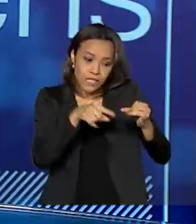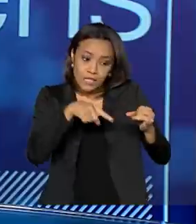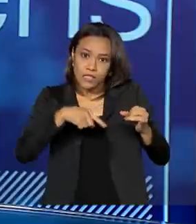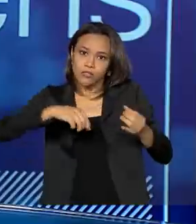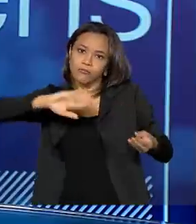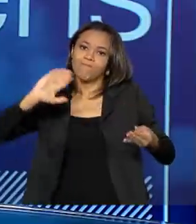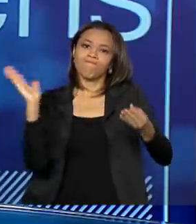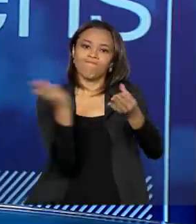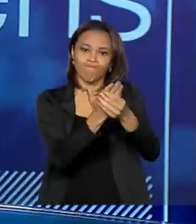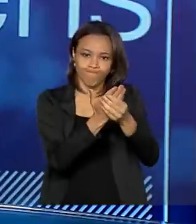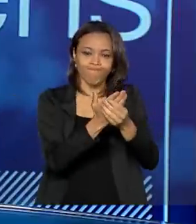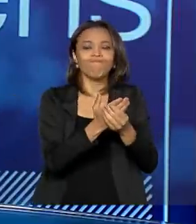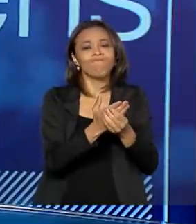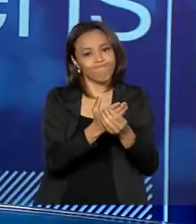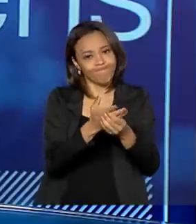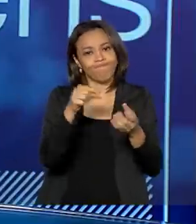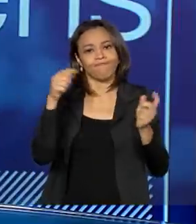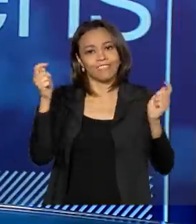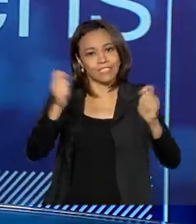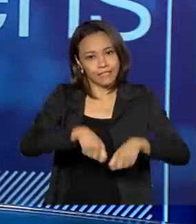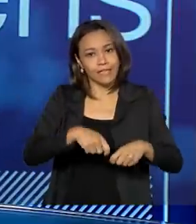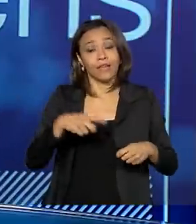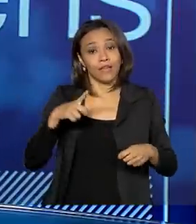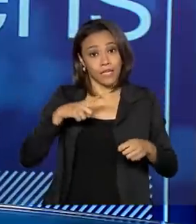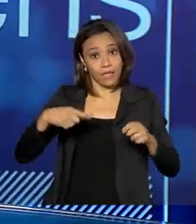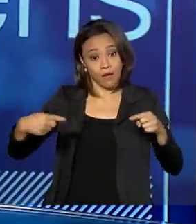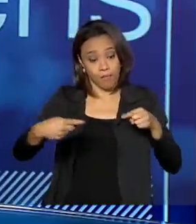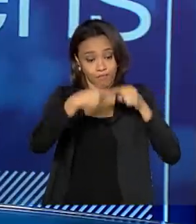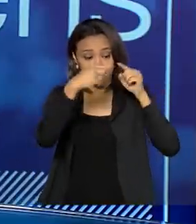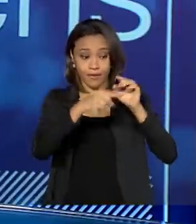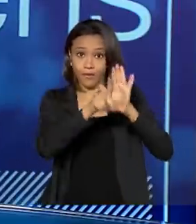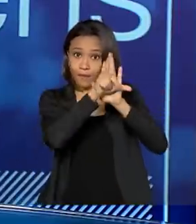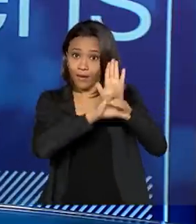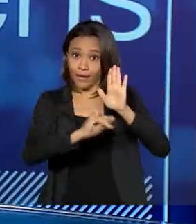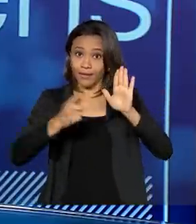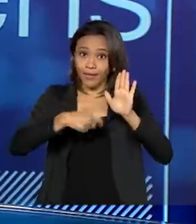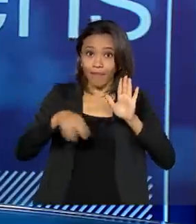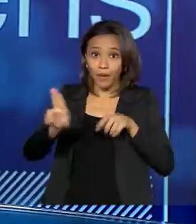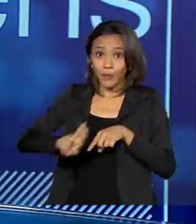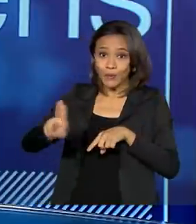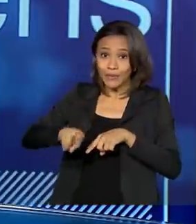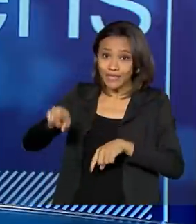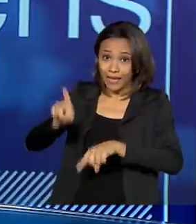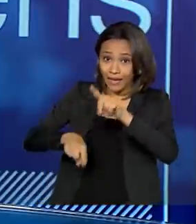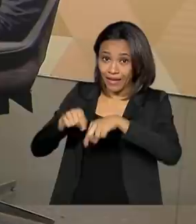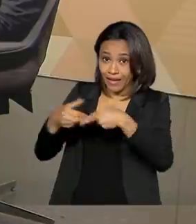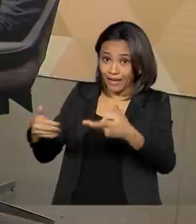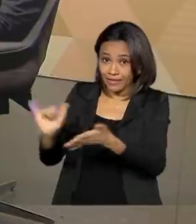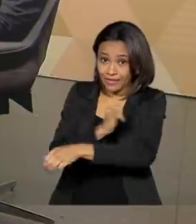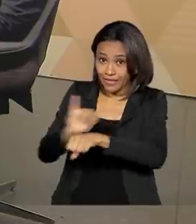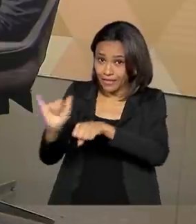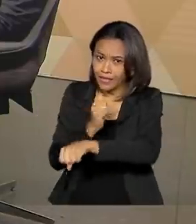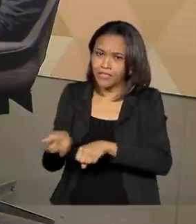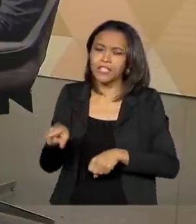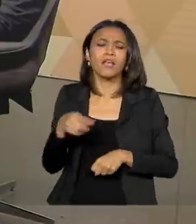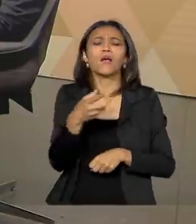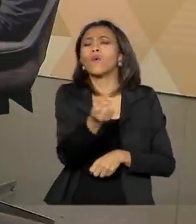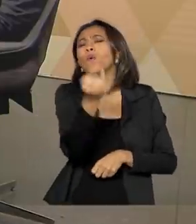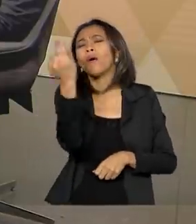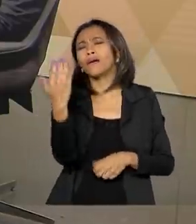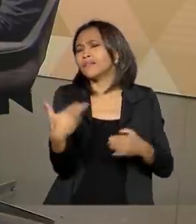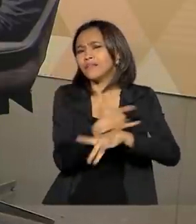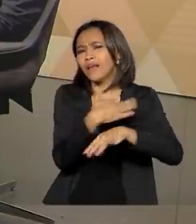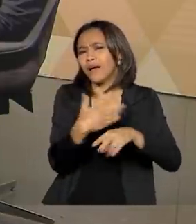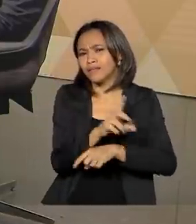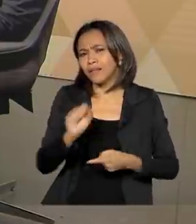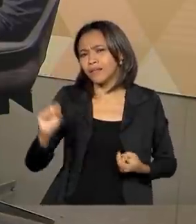possibilita que nós, tendo a legislação, já possamos usar esses instrumentos. Quais as cidades que já estão em funcionamento? Em Brasília, se eu não me